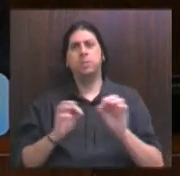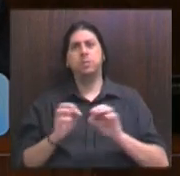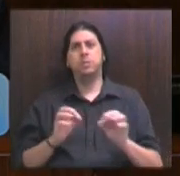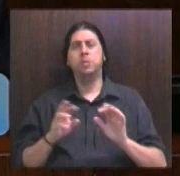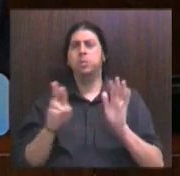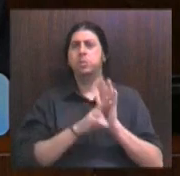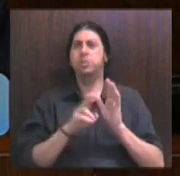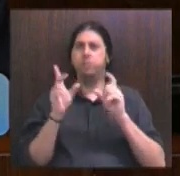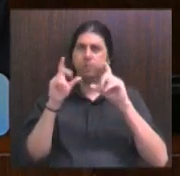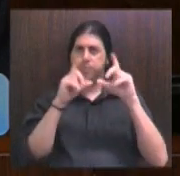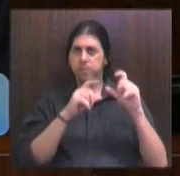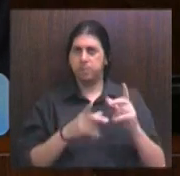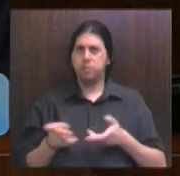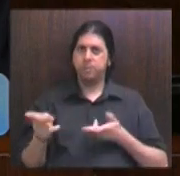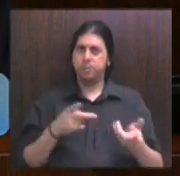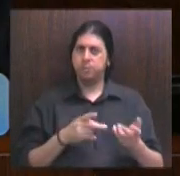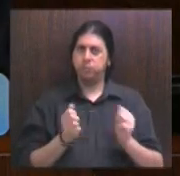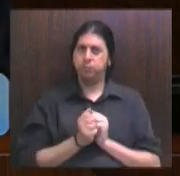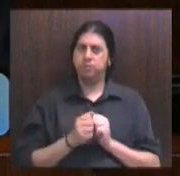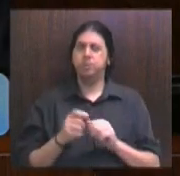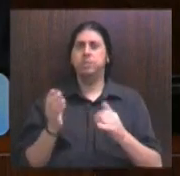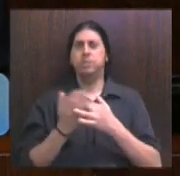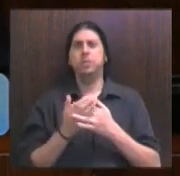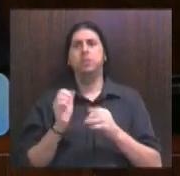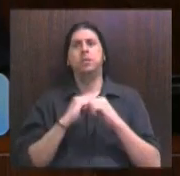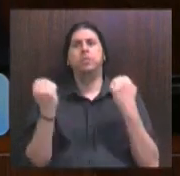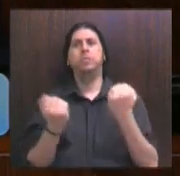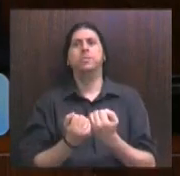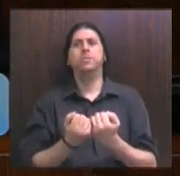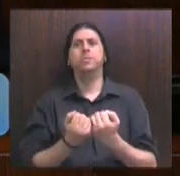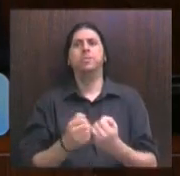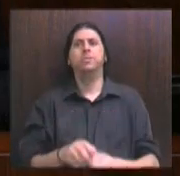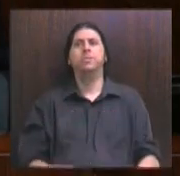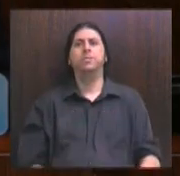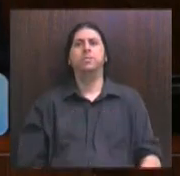fotográfico com os nossos convidados. Está suspensa a sessão.